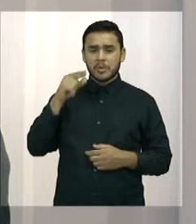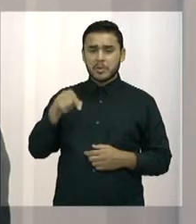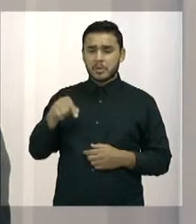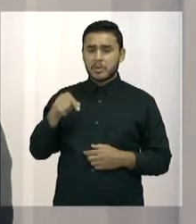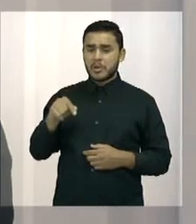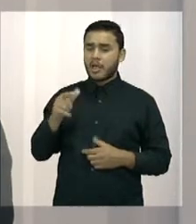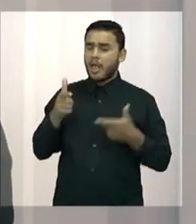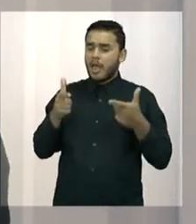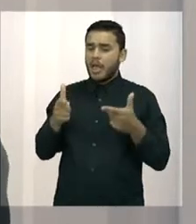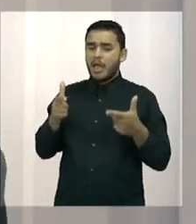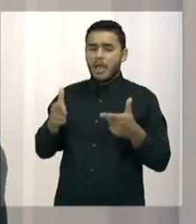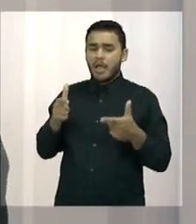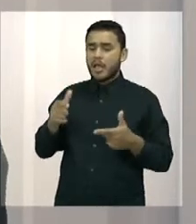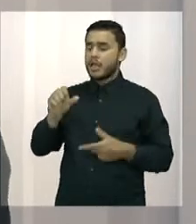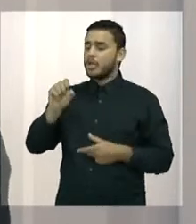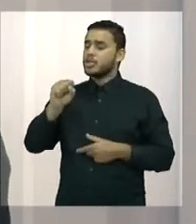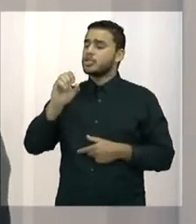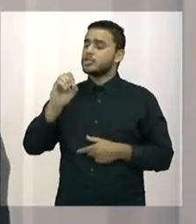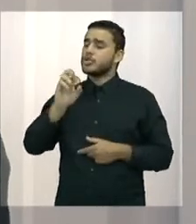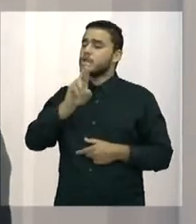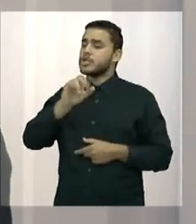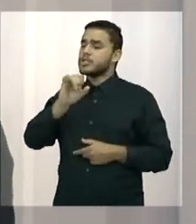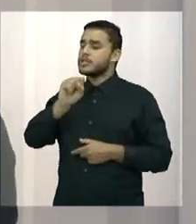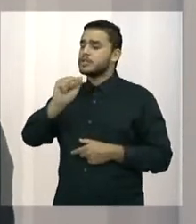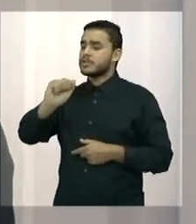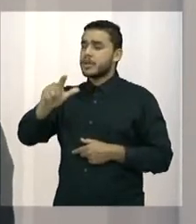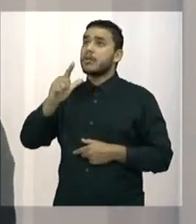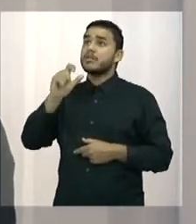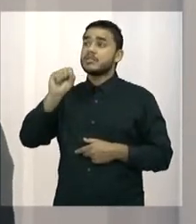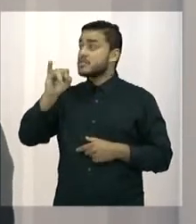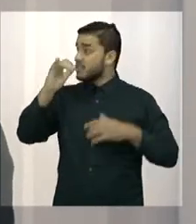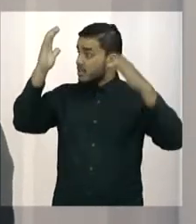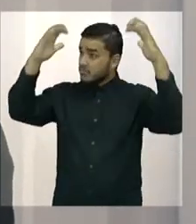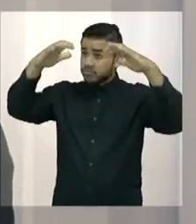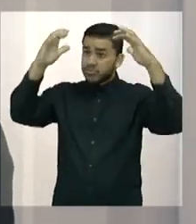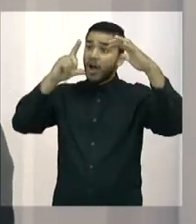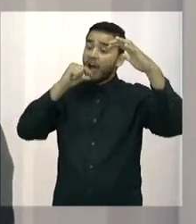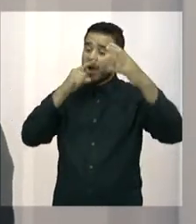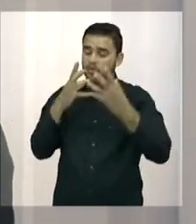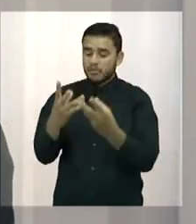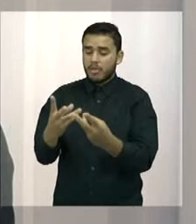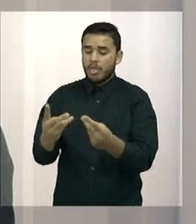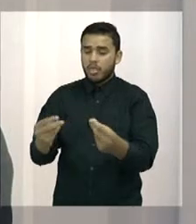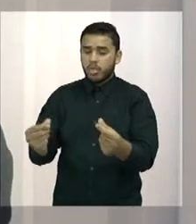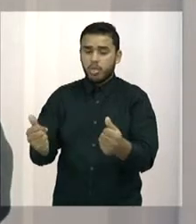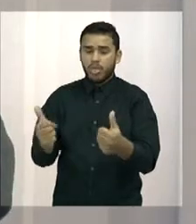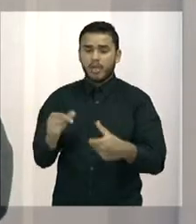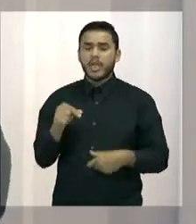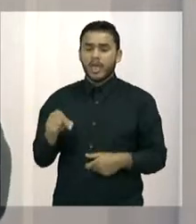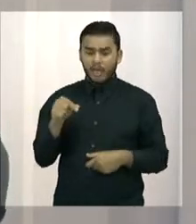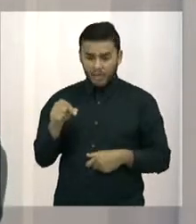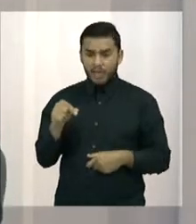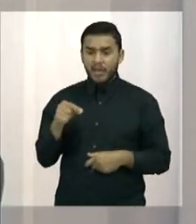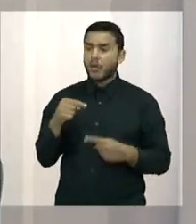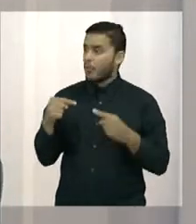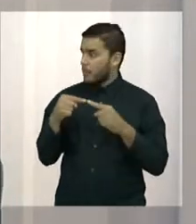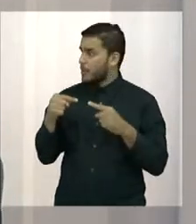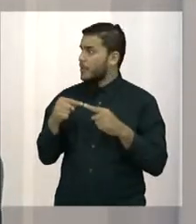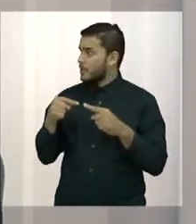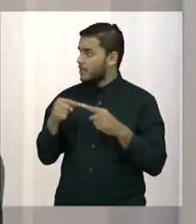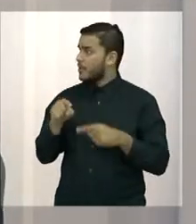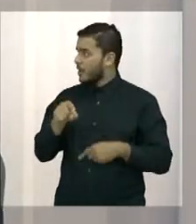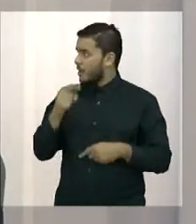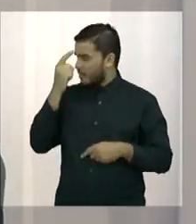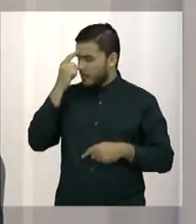sonrisal. Sonrisal. Bateu água, dilui. Então, eu creio que devia dar mais consistência